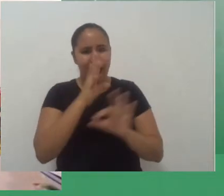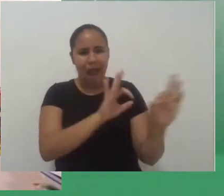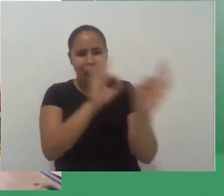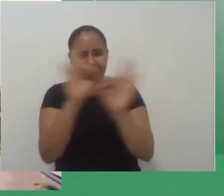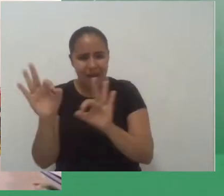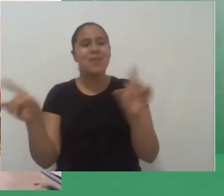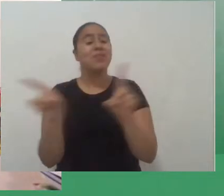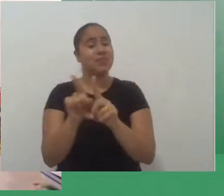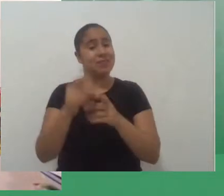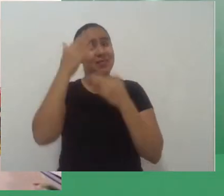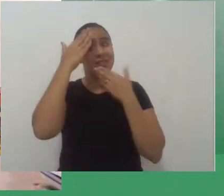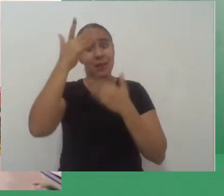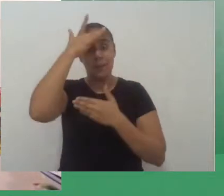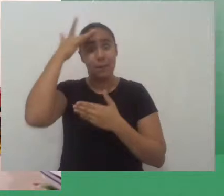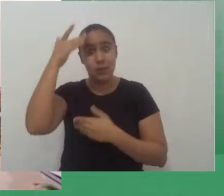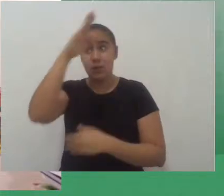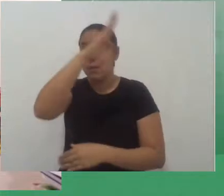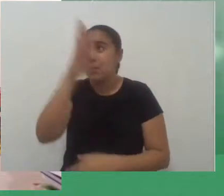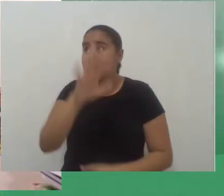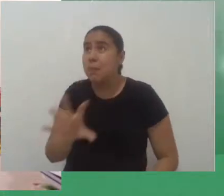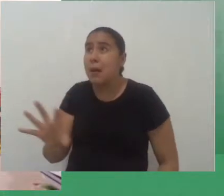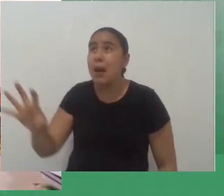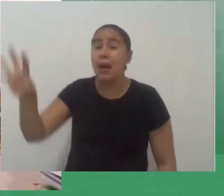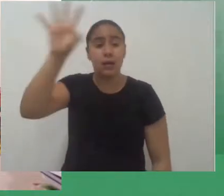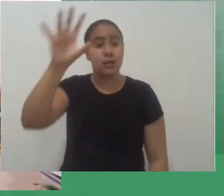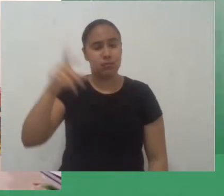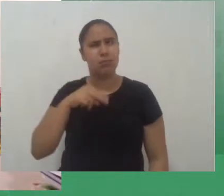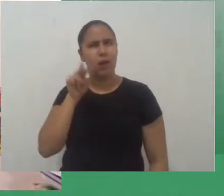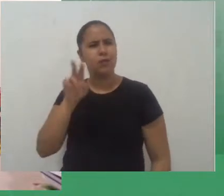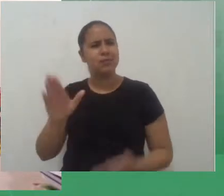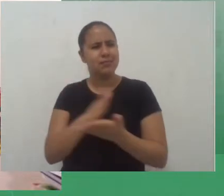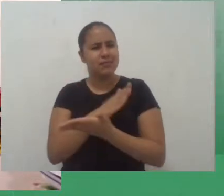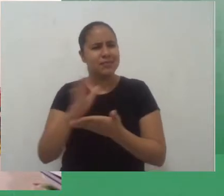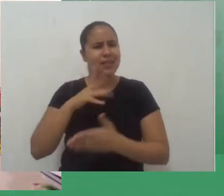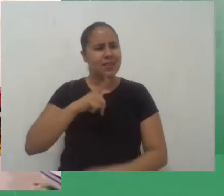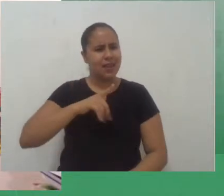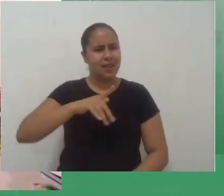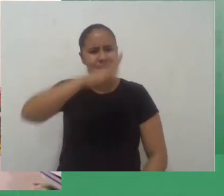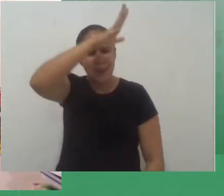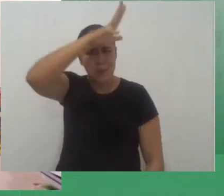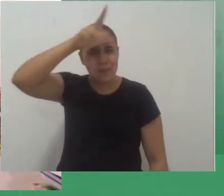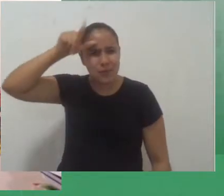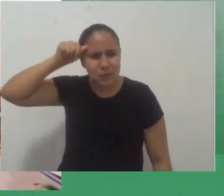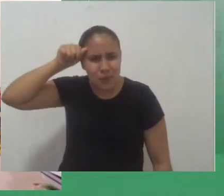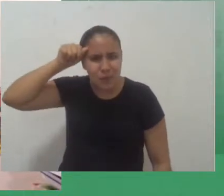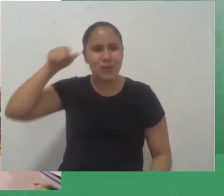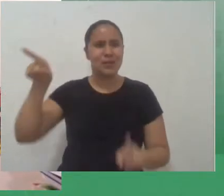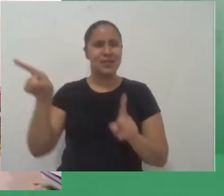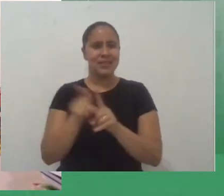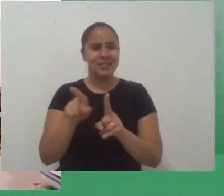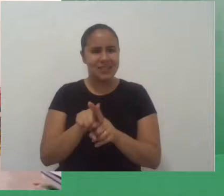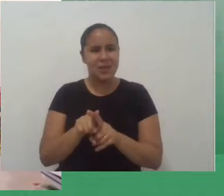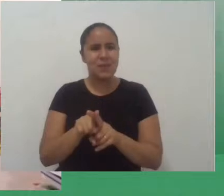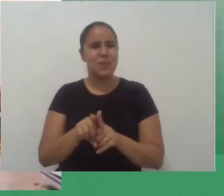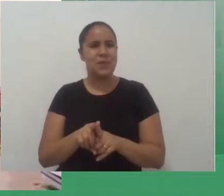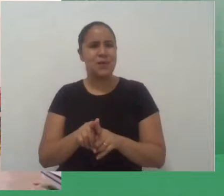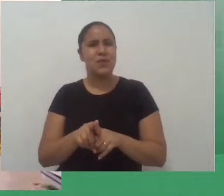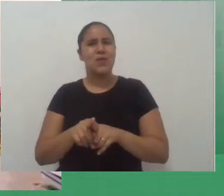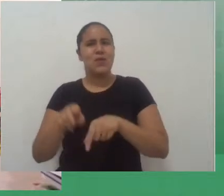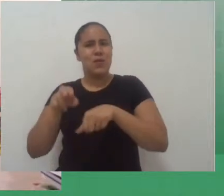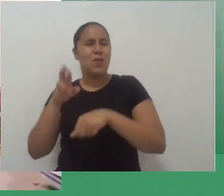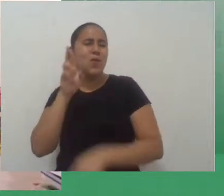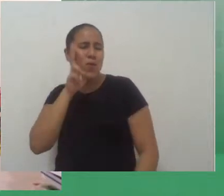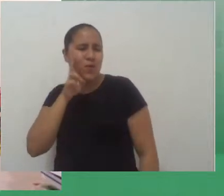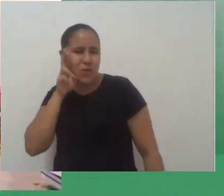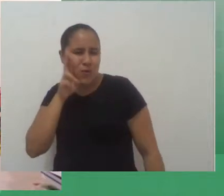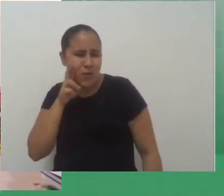do Brasil, a gente tem de Parintins, do Amazonas, né, agradecer a vocês de Porto Velho, Rondônia, de Picuí, da